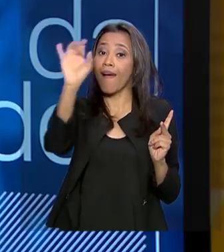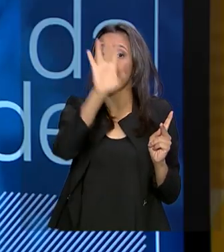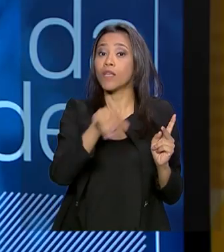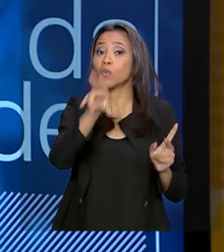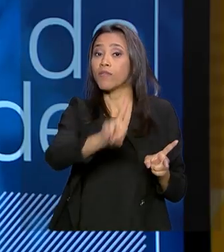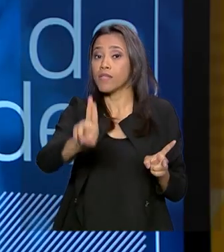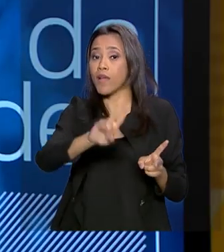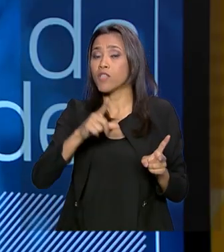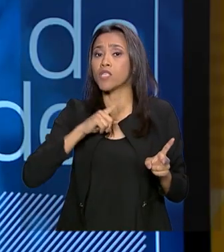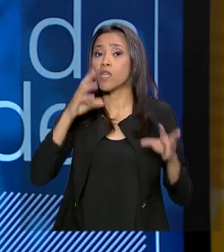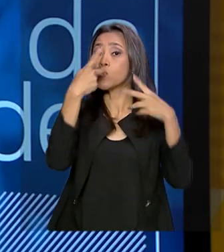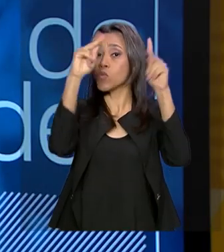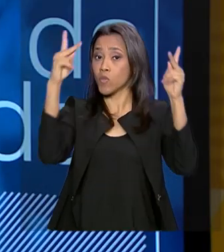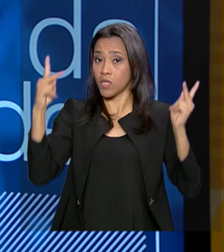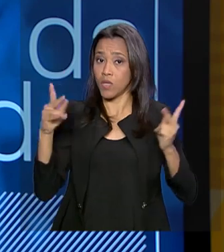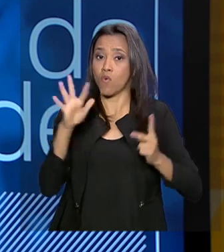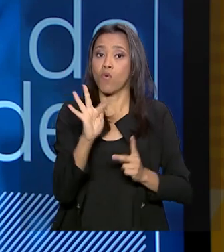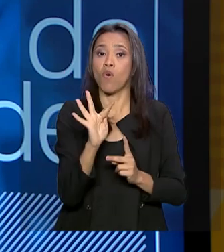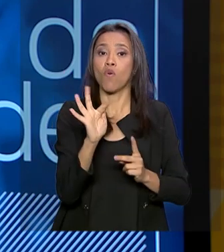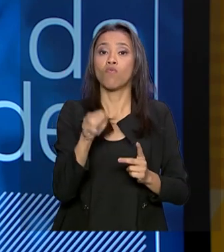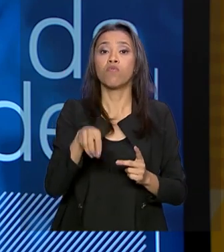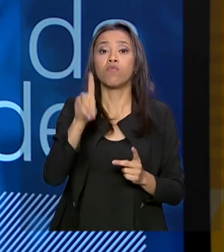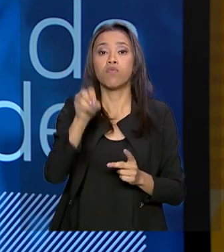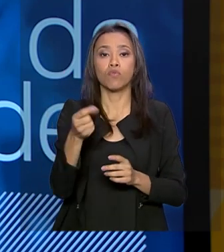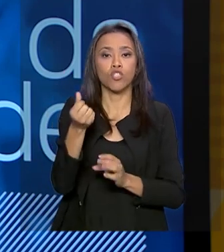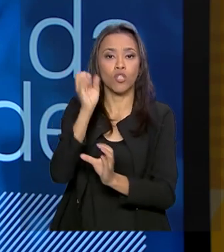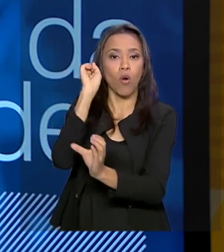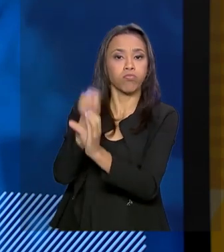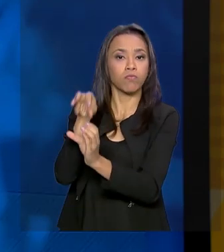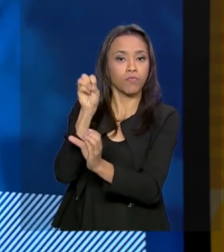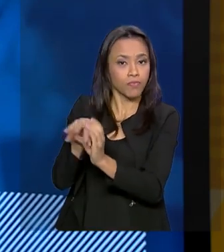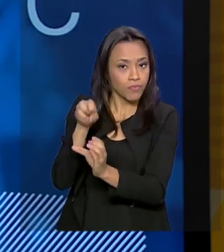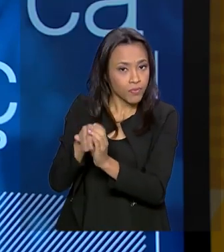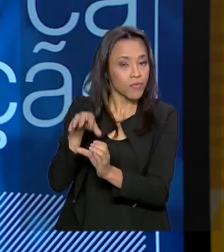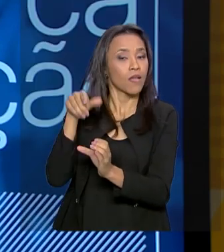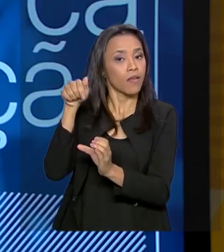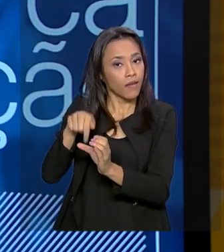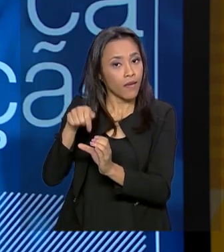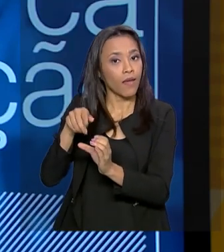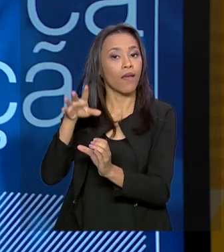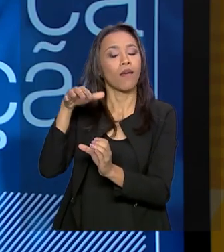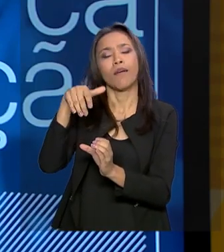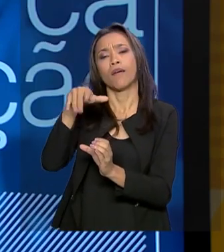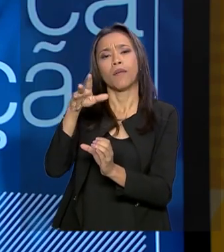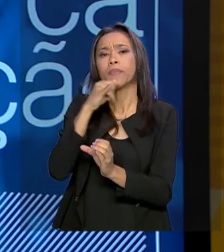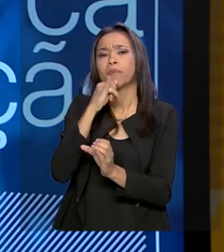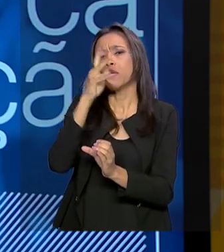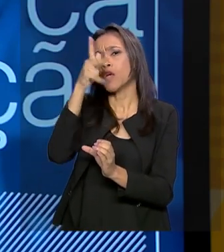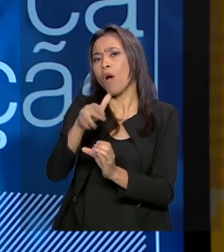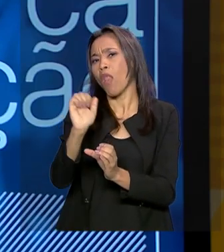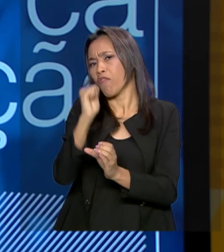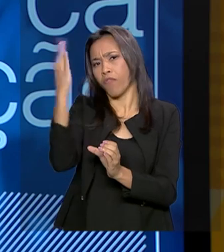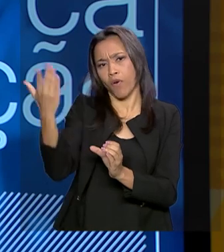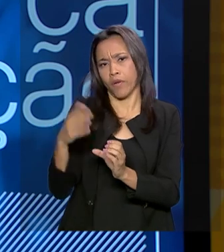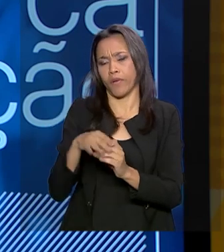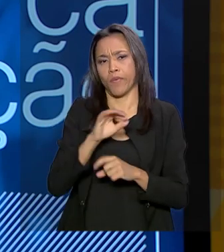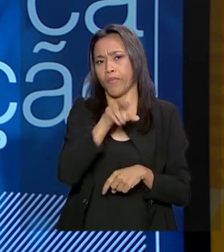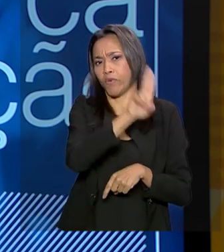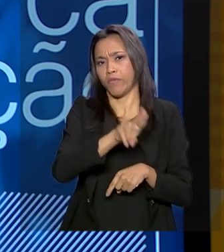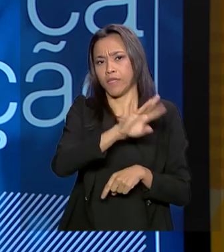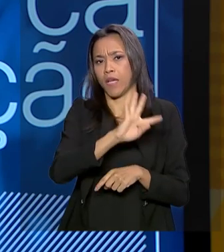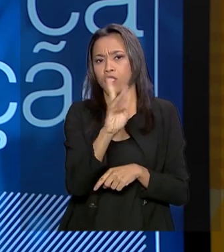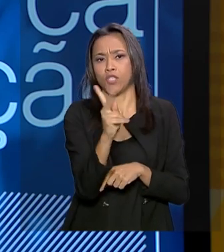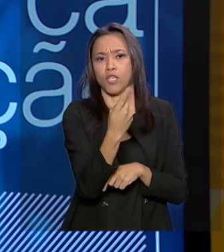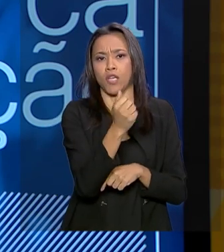poderá ter um, terá mais flexibilidade. E aí, esses recursos terão natureza privada. Como acontece lá fora. Por exemplo, Harvard tem um fundo